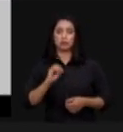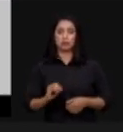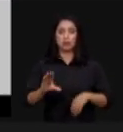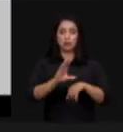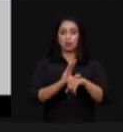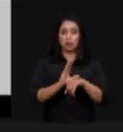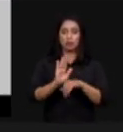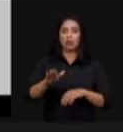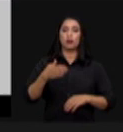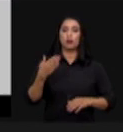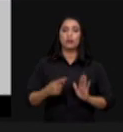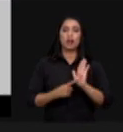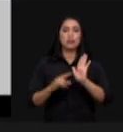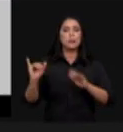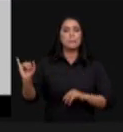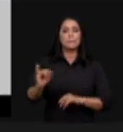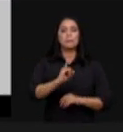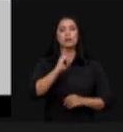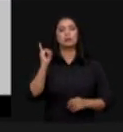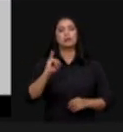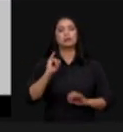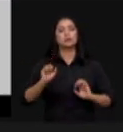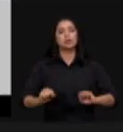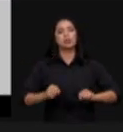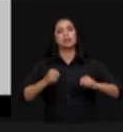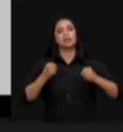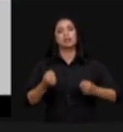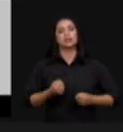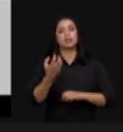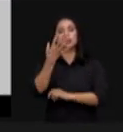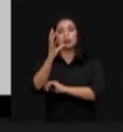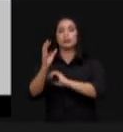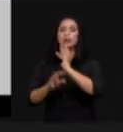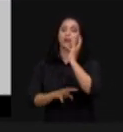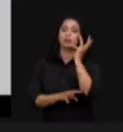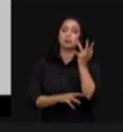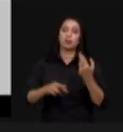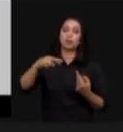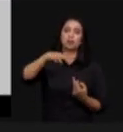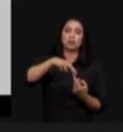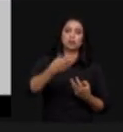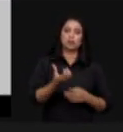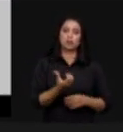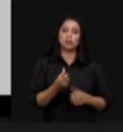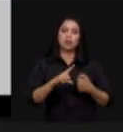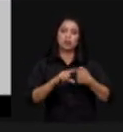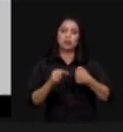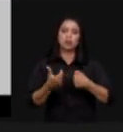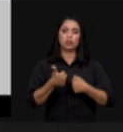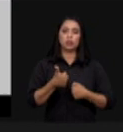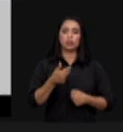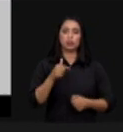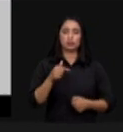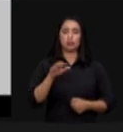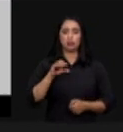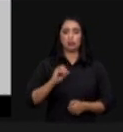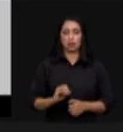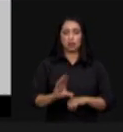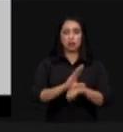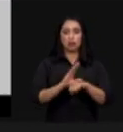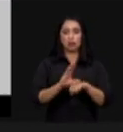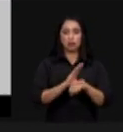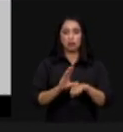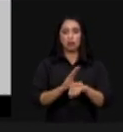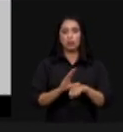quando tratamos ali da importância da defesa do meio ambiente no inciso sexto do artigo 170 da constituição